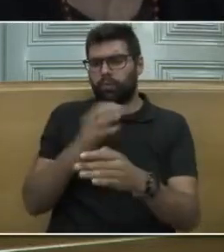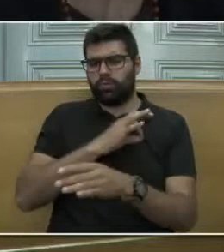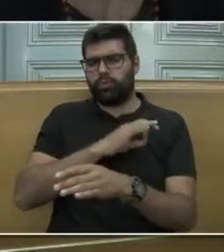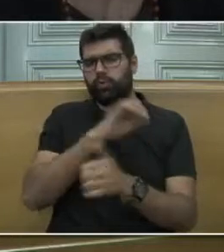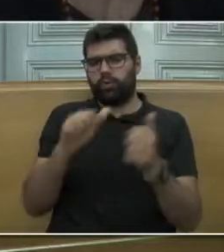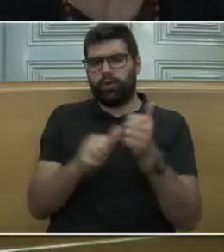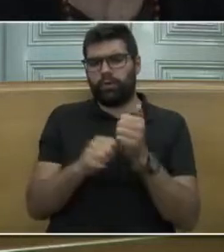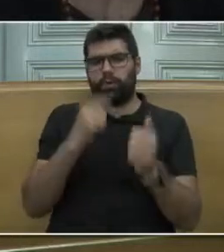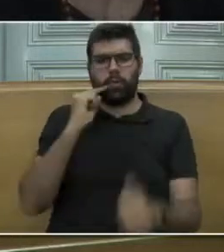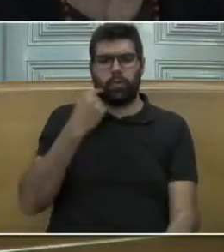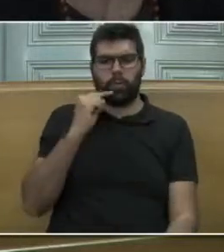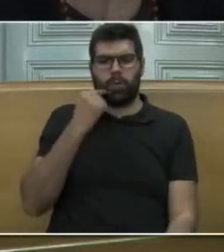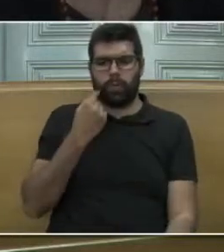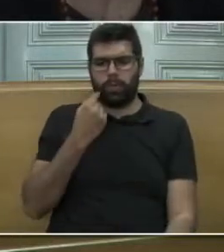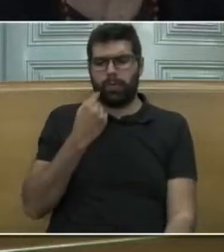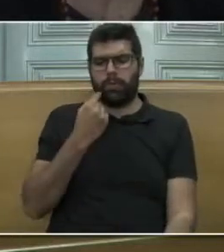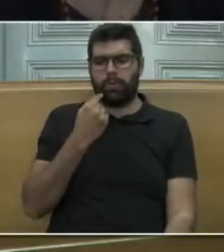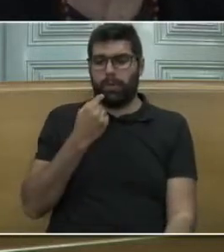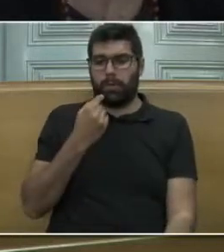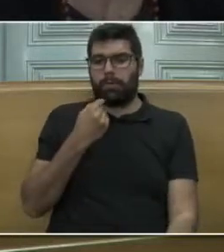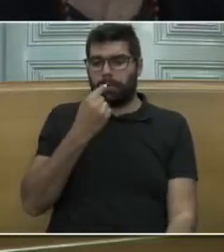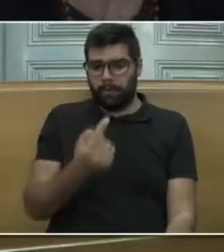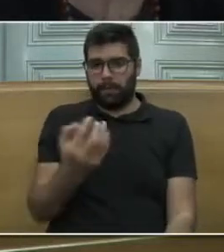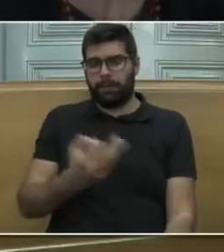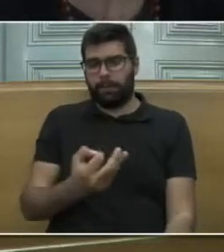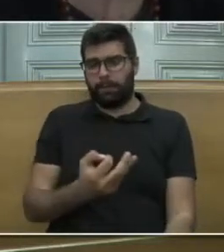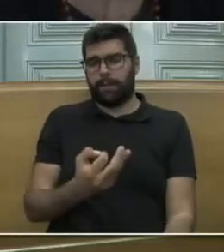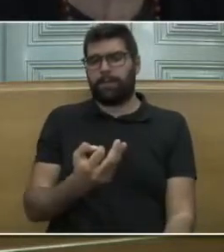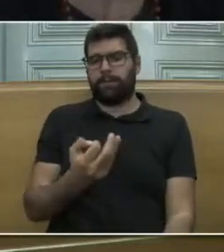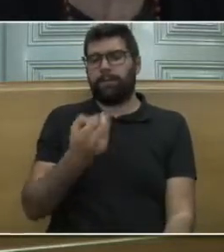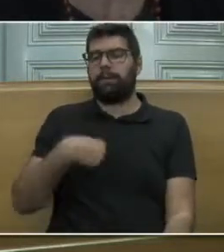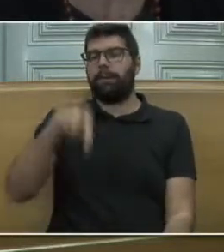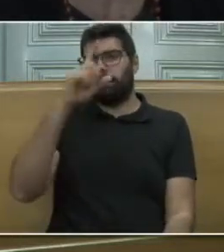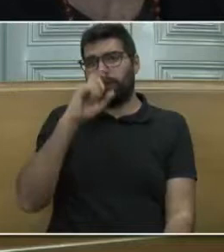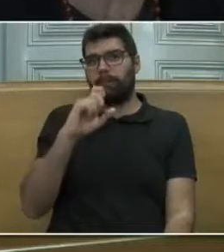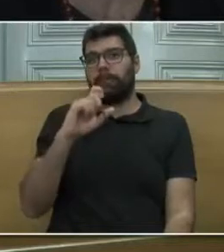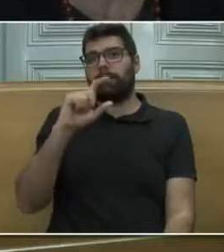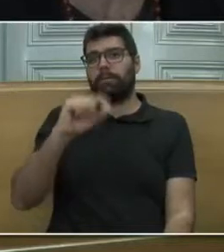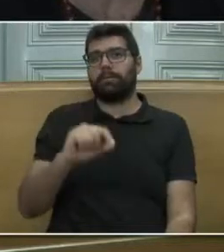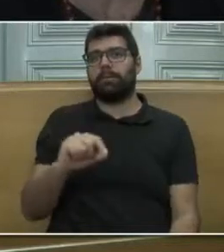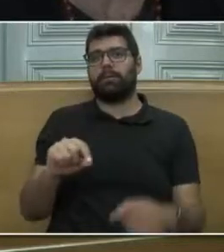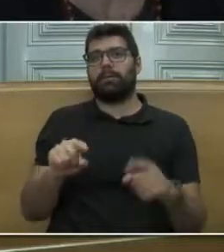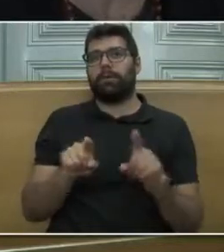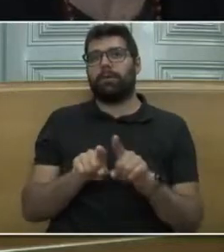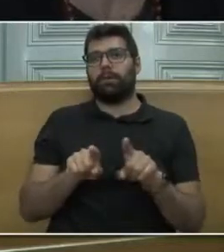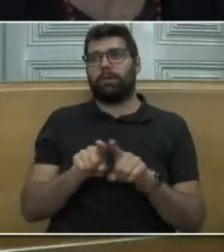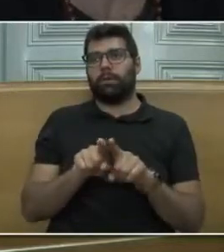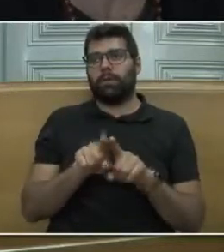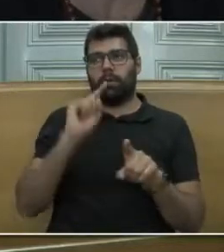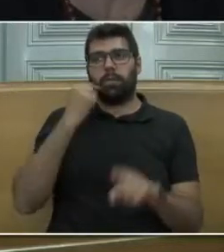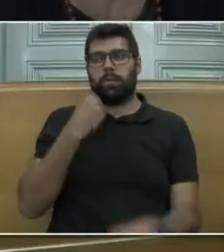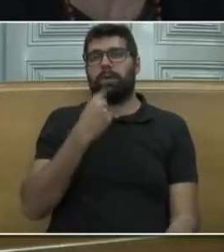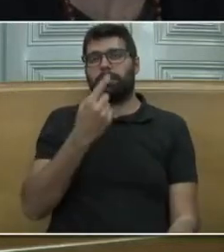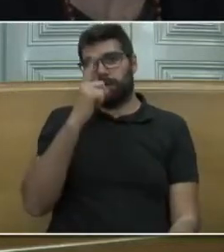Ricardo Robles aqui apontou e lembrar, como lembrou o Vereador Ricardo